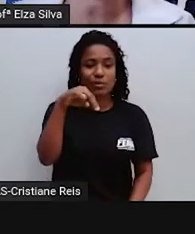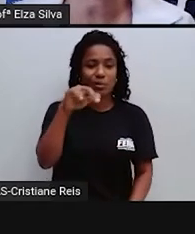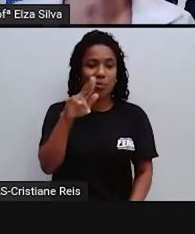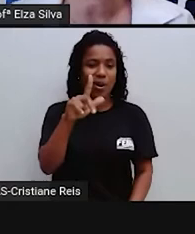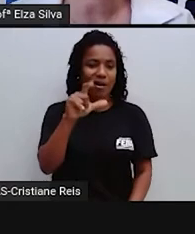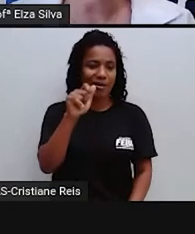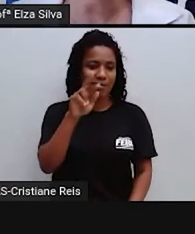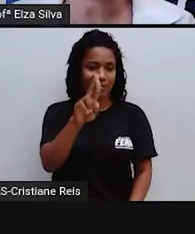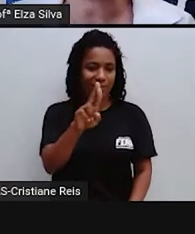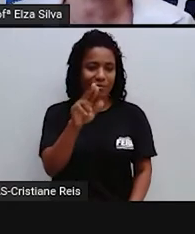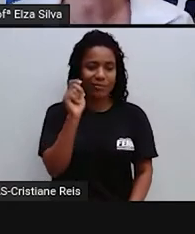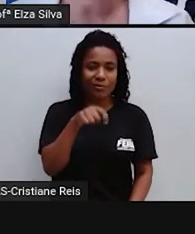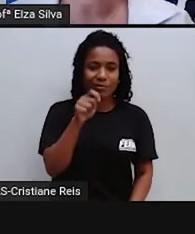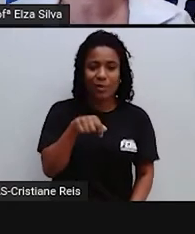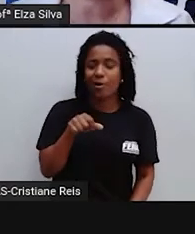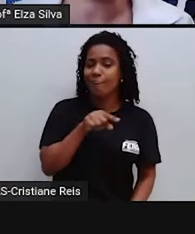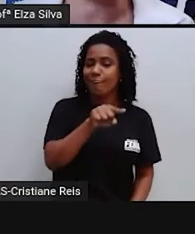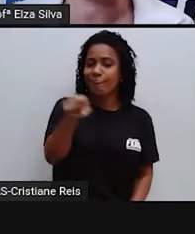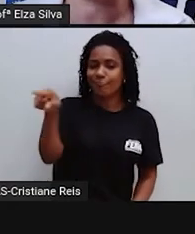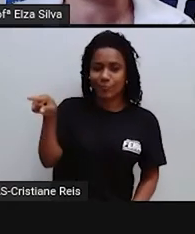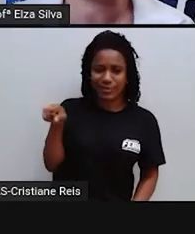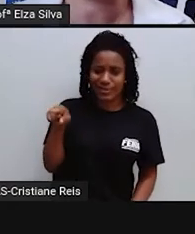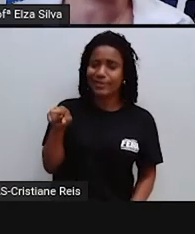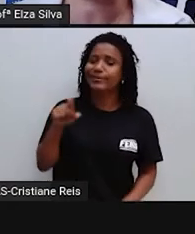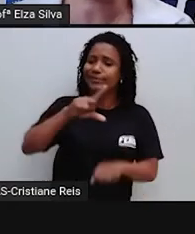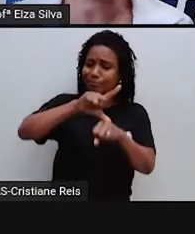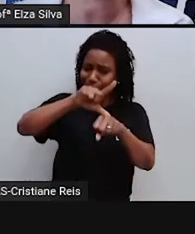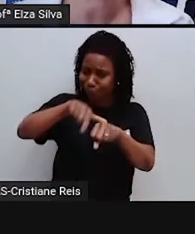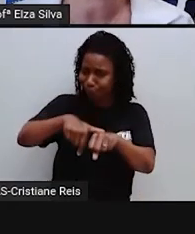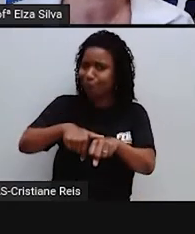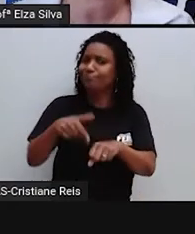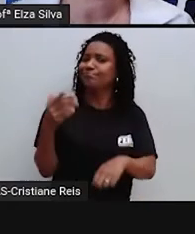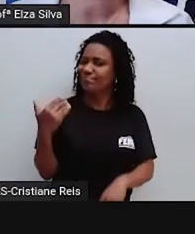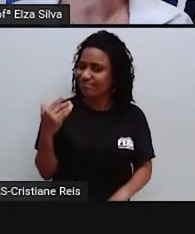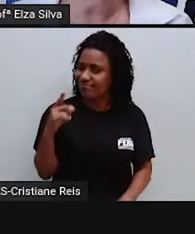vocês Estavam Atrasados Ok